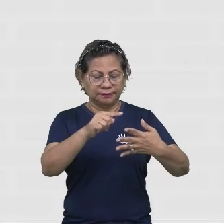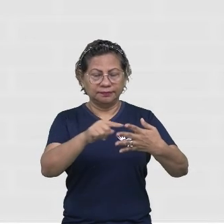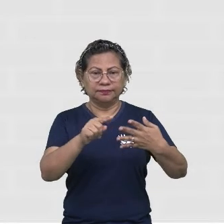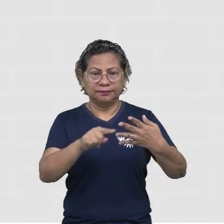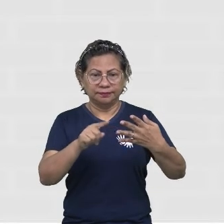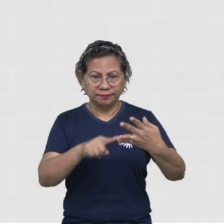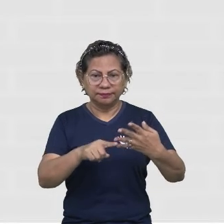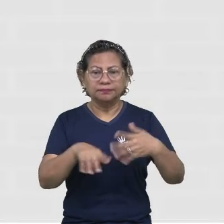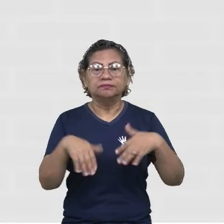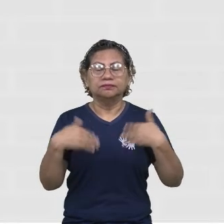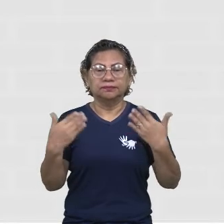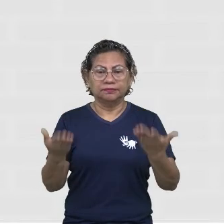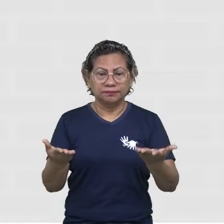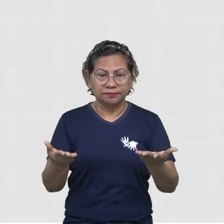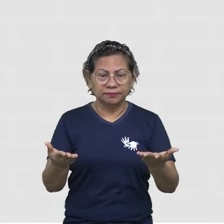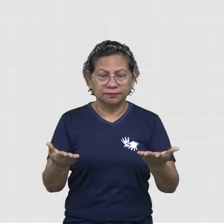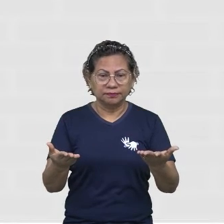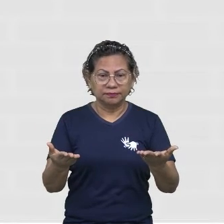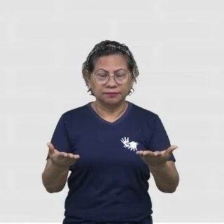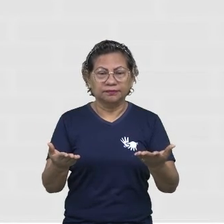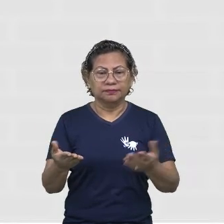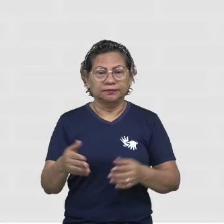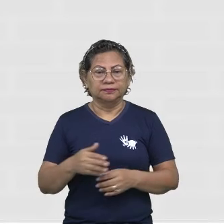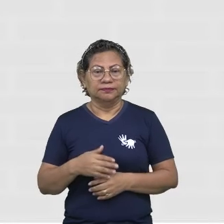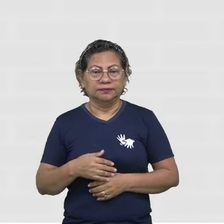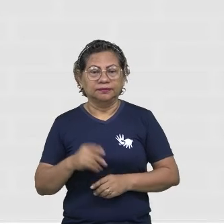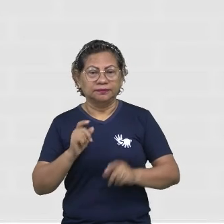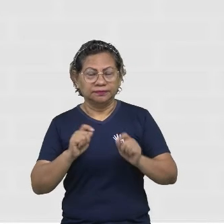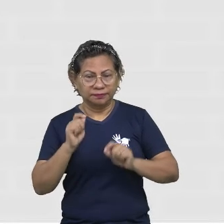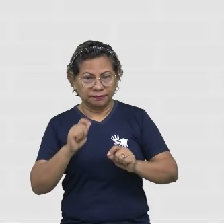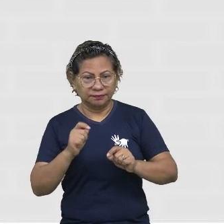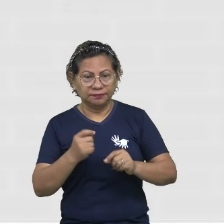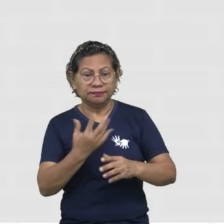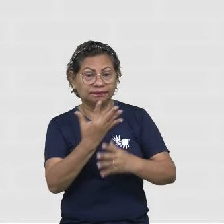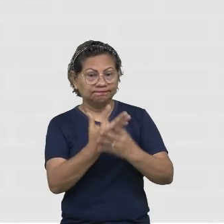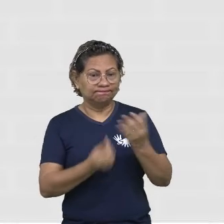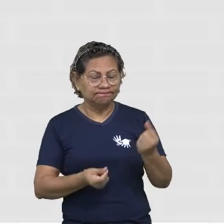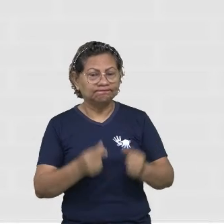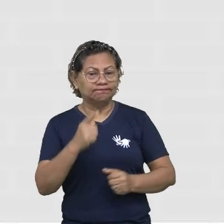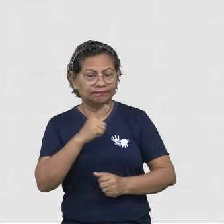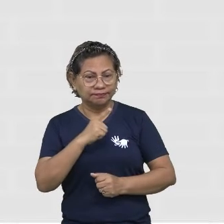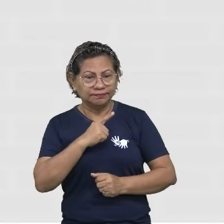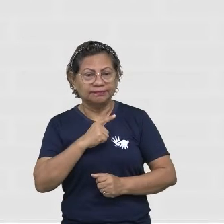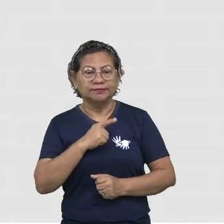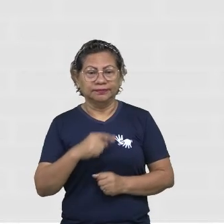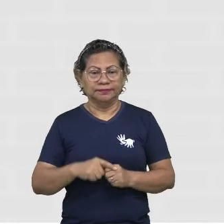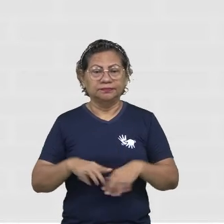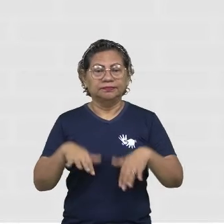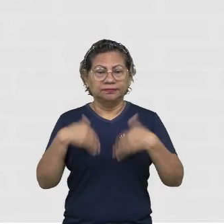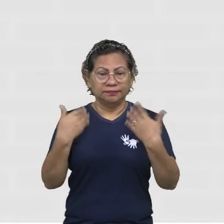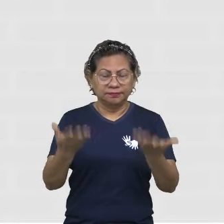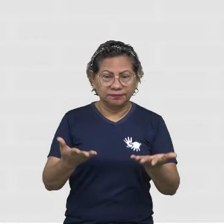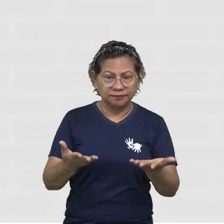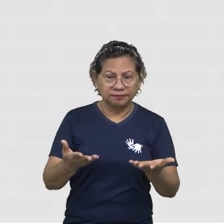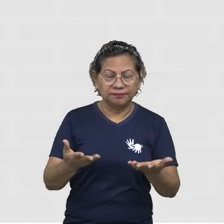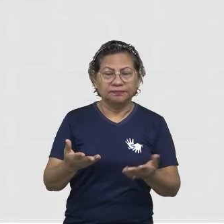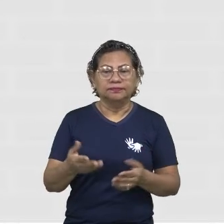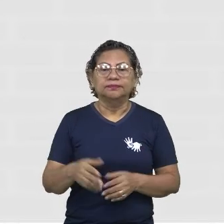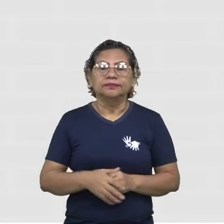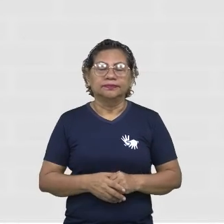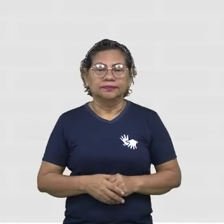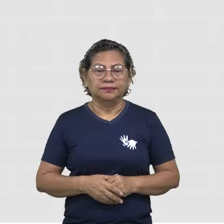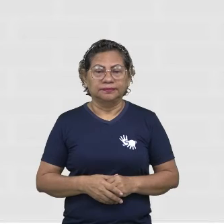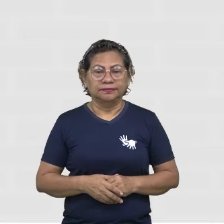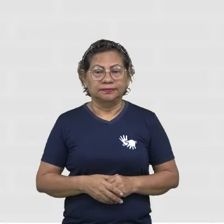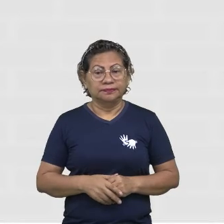Qual a minha missão? Qual o meu propósito? O que eu faço que me deixa verdadeiramente feliz? Temos